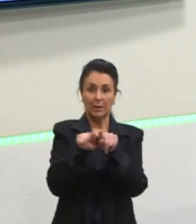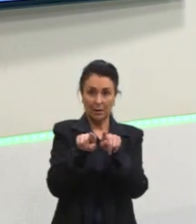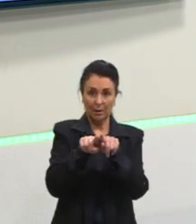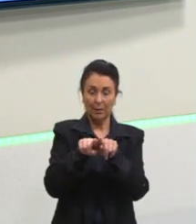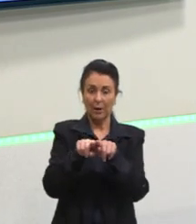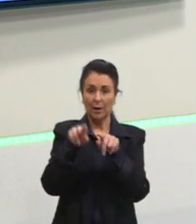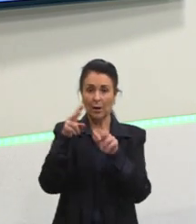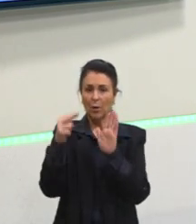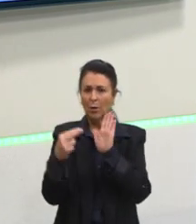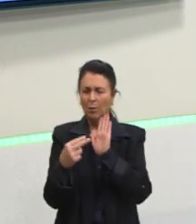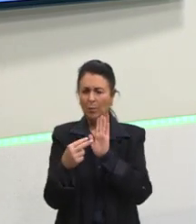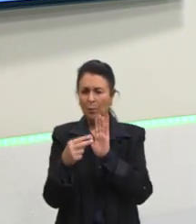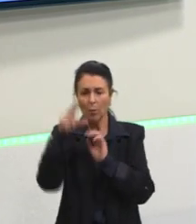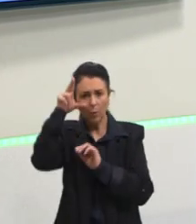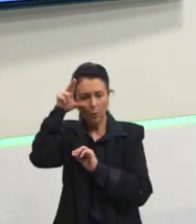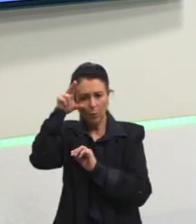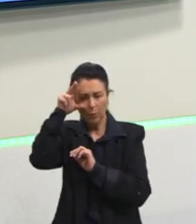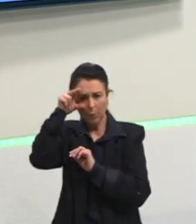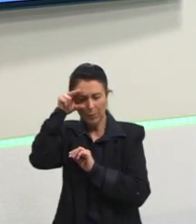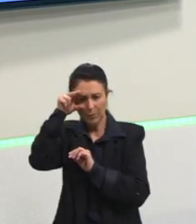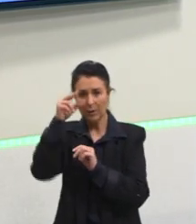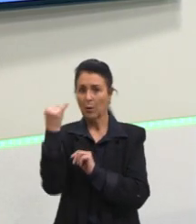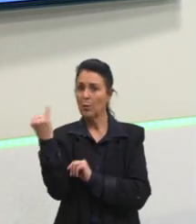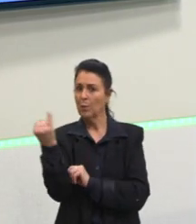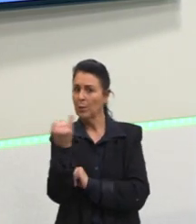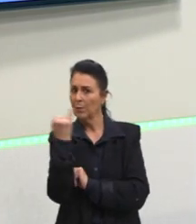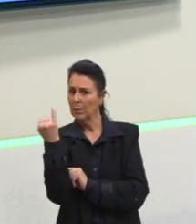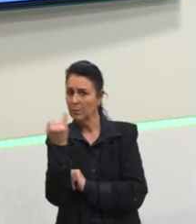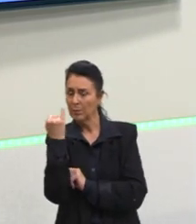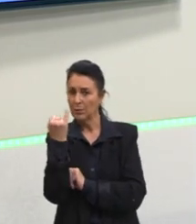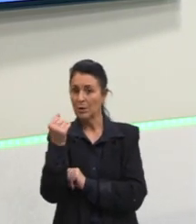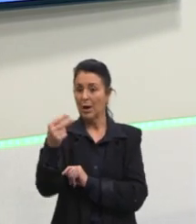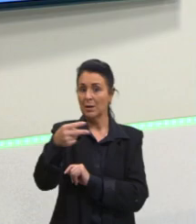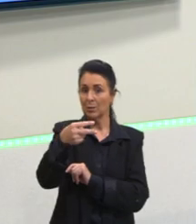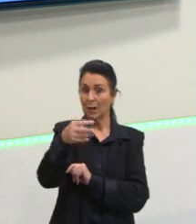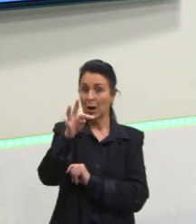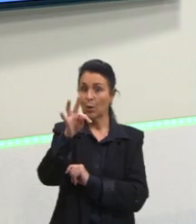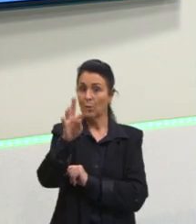que a segunda pessoa a segunda pessoa, o tu,